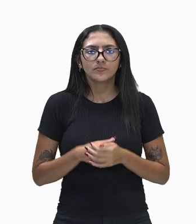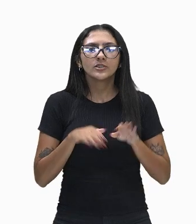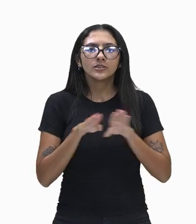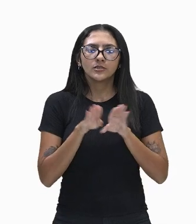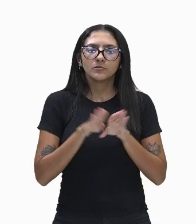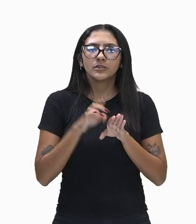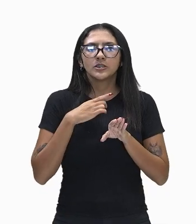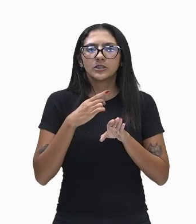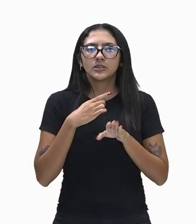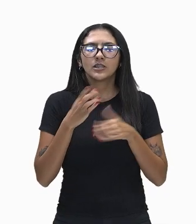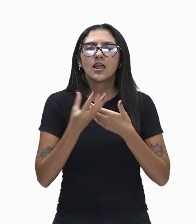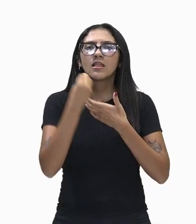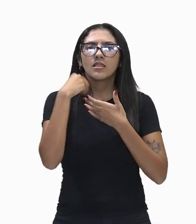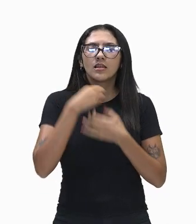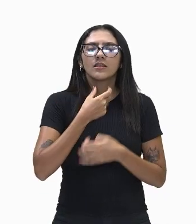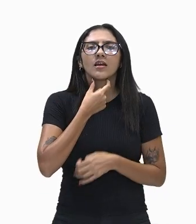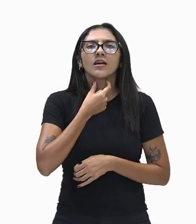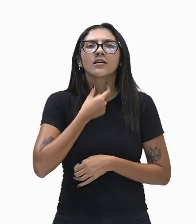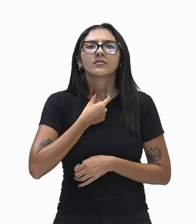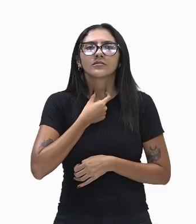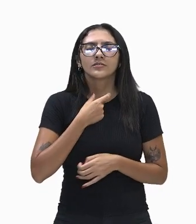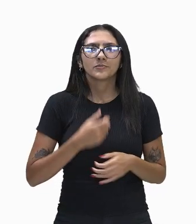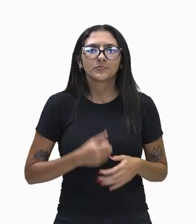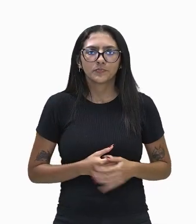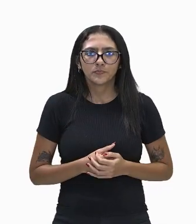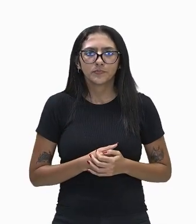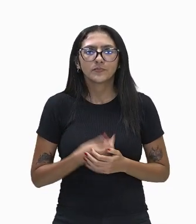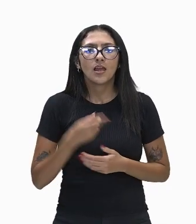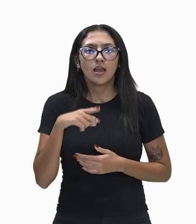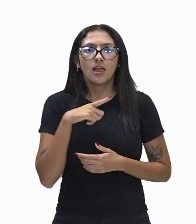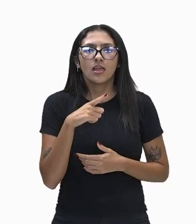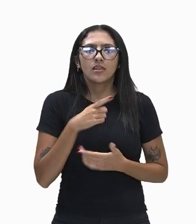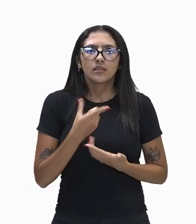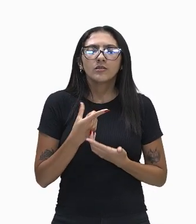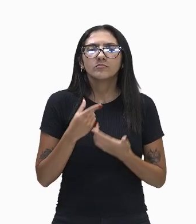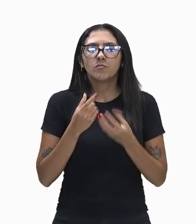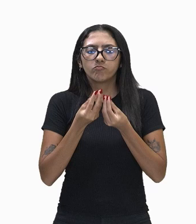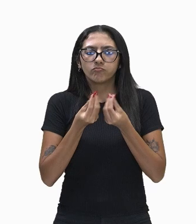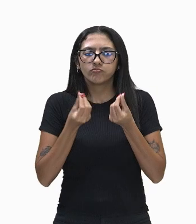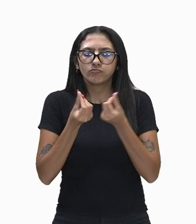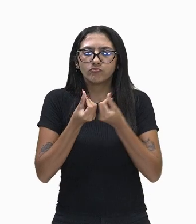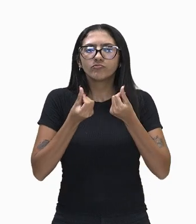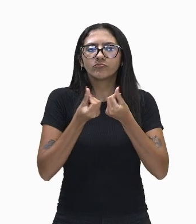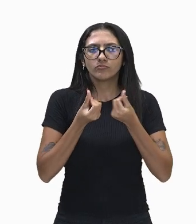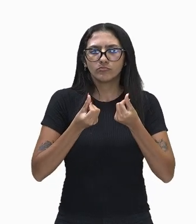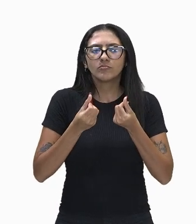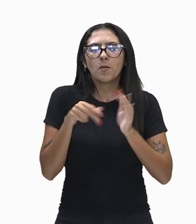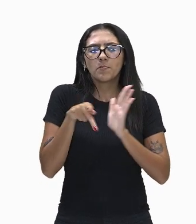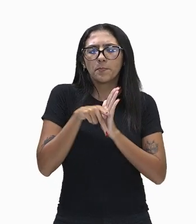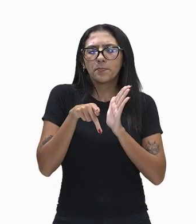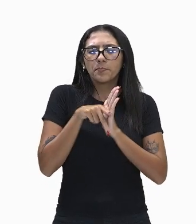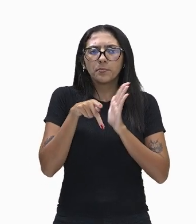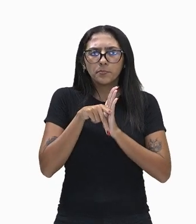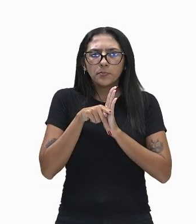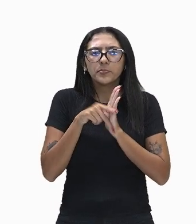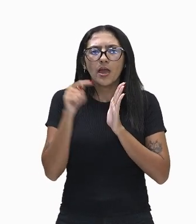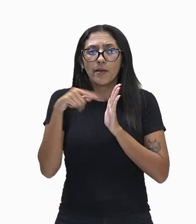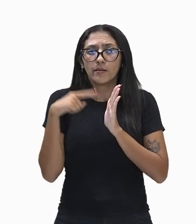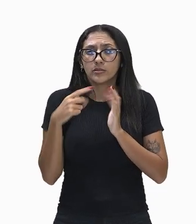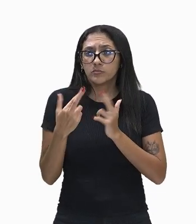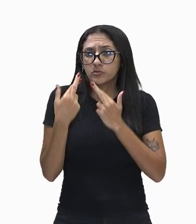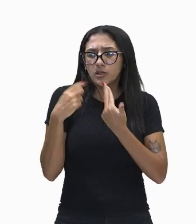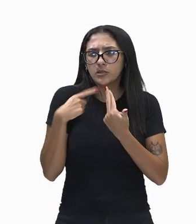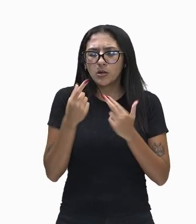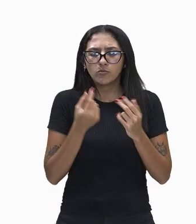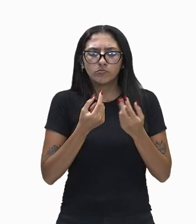garganta. Elas contêm células sensoriais especializadas chamadas células gustativas que são responsáveis por